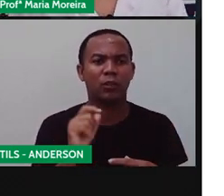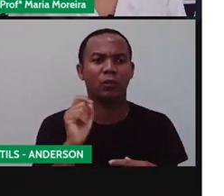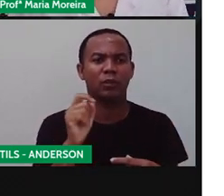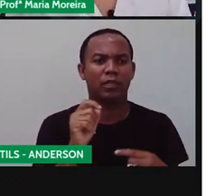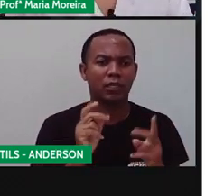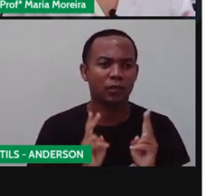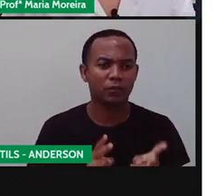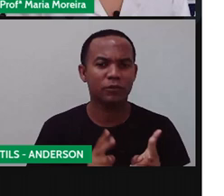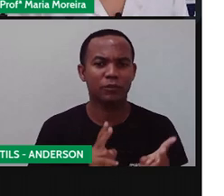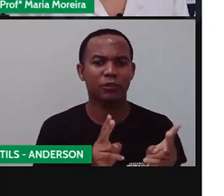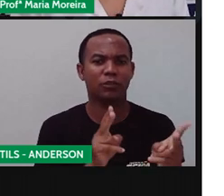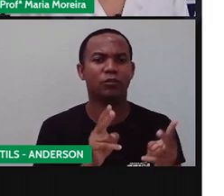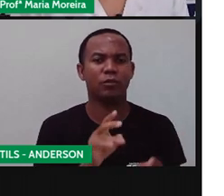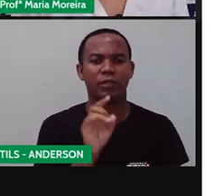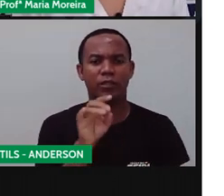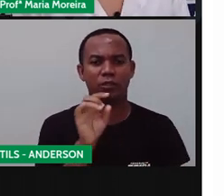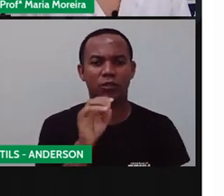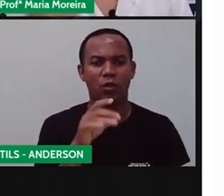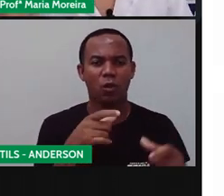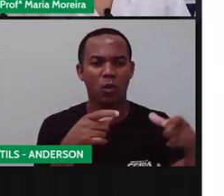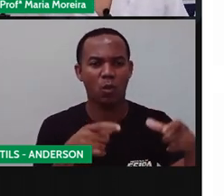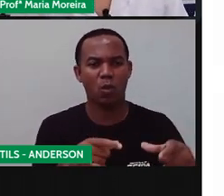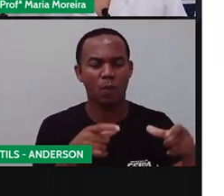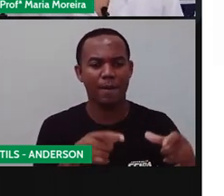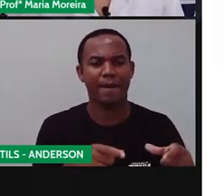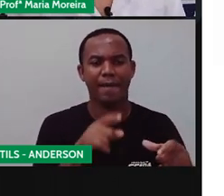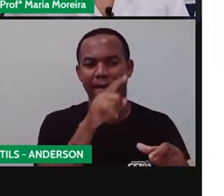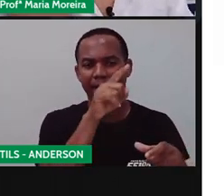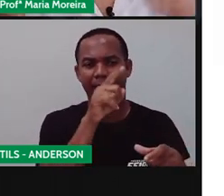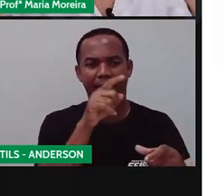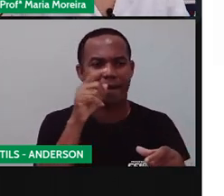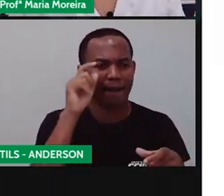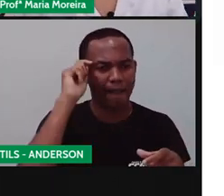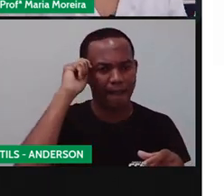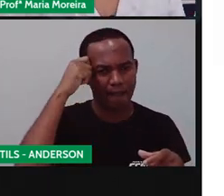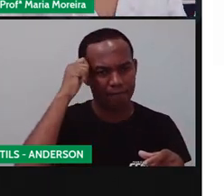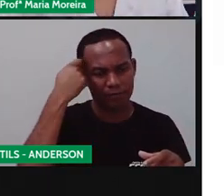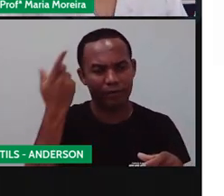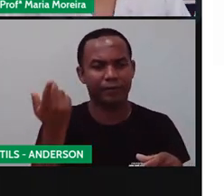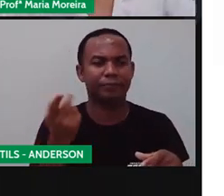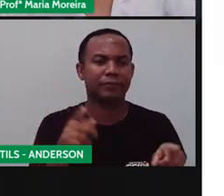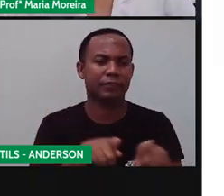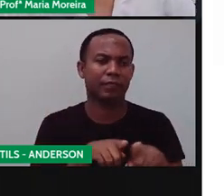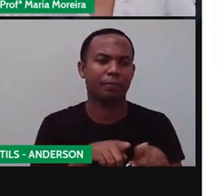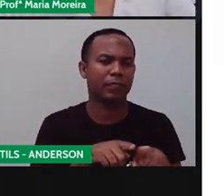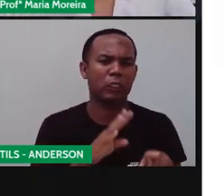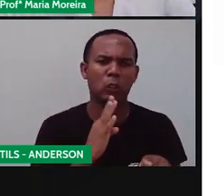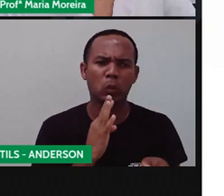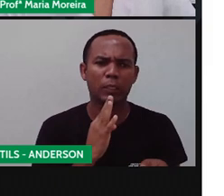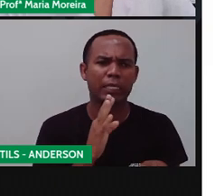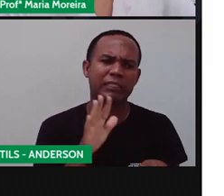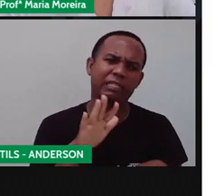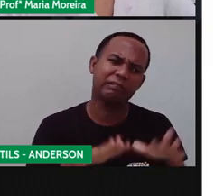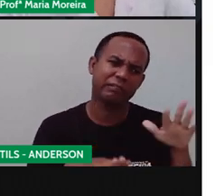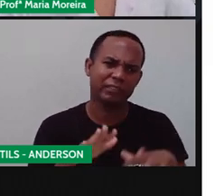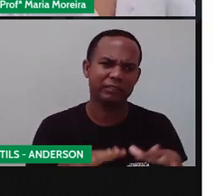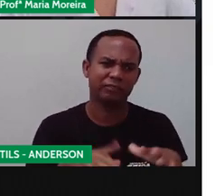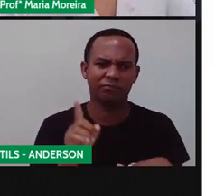permanecem só no continente africano e outras que vieram, que não são tão conhecidas assim.